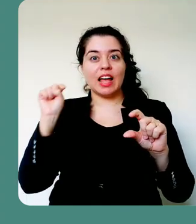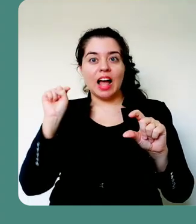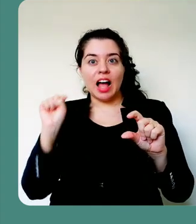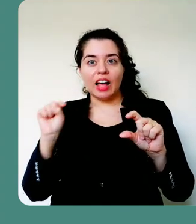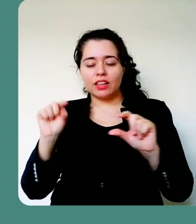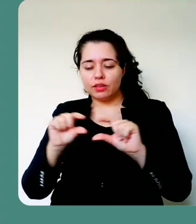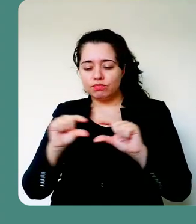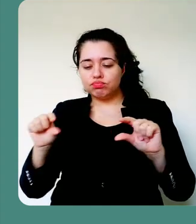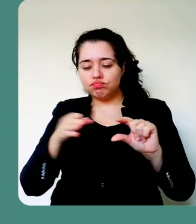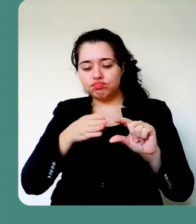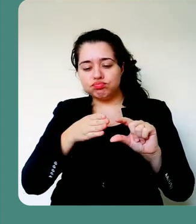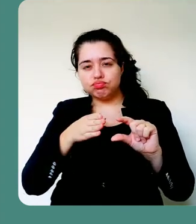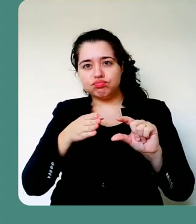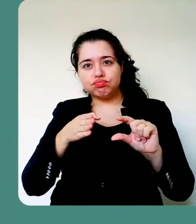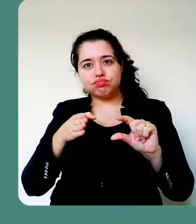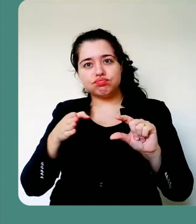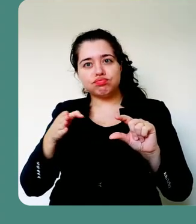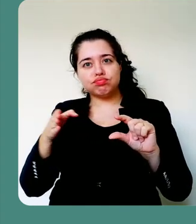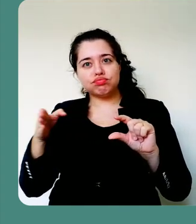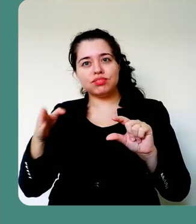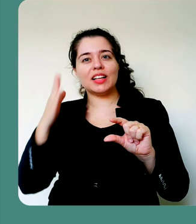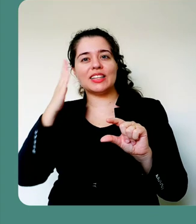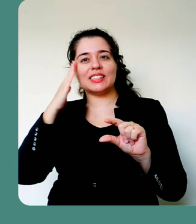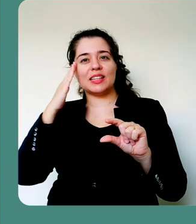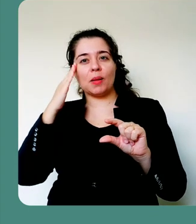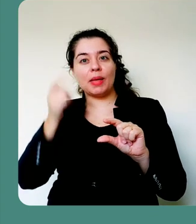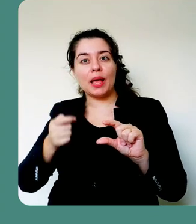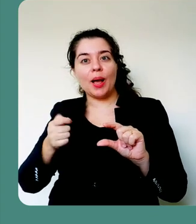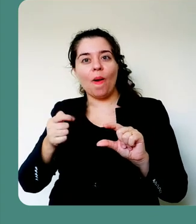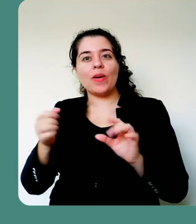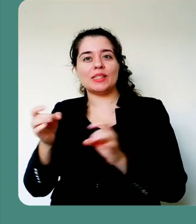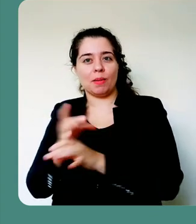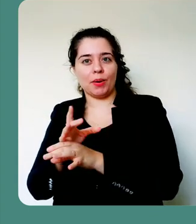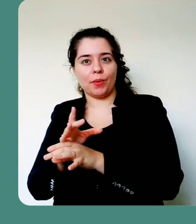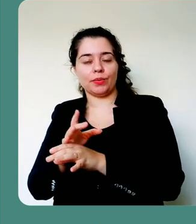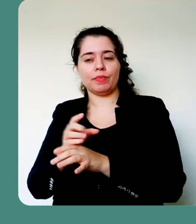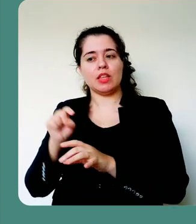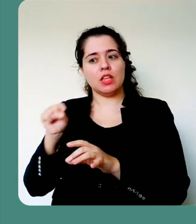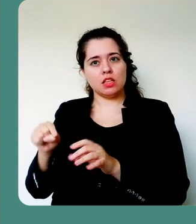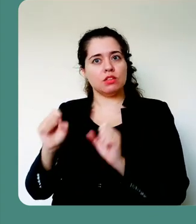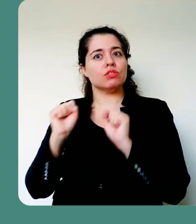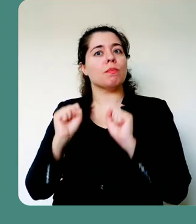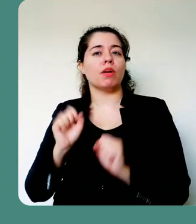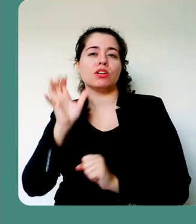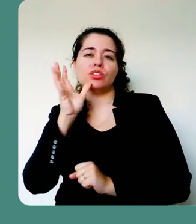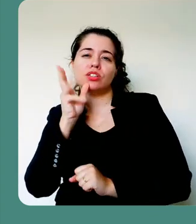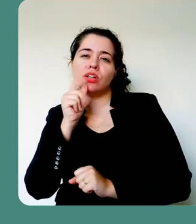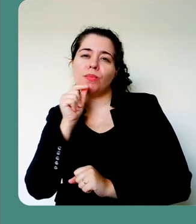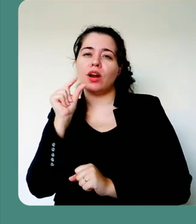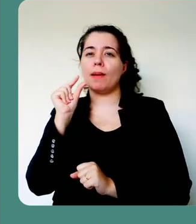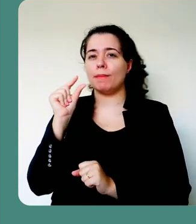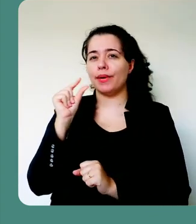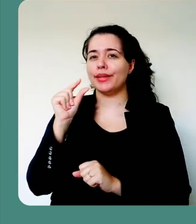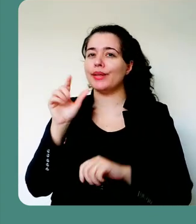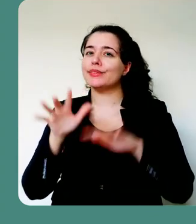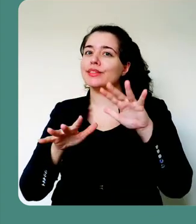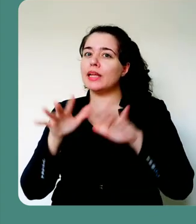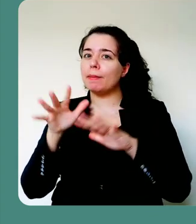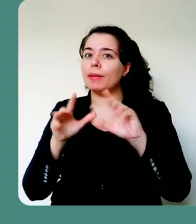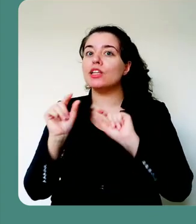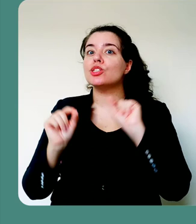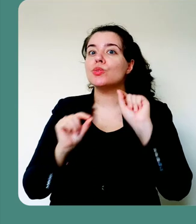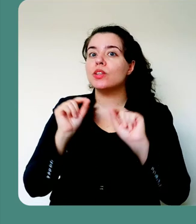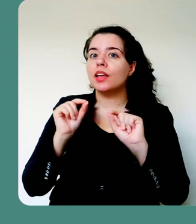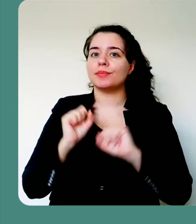criação desta videoaula. E isso pode demorar alguns minutos, a depender da quantidade de material que você gravou,